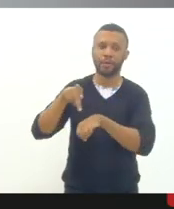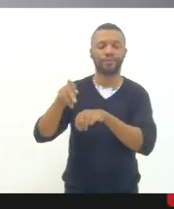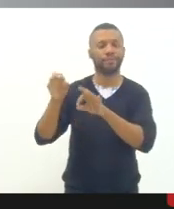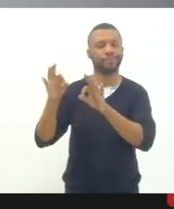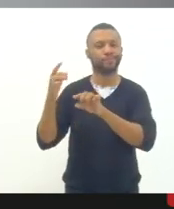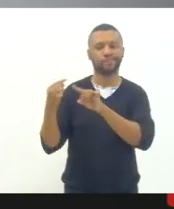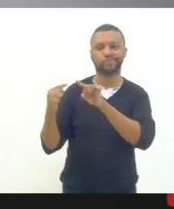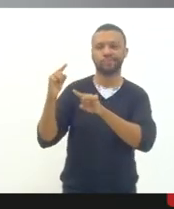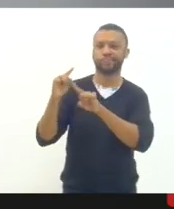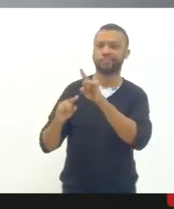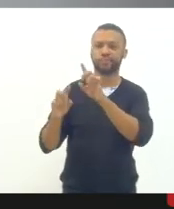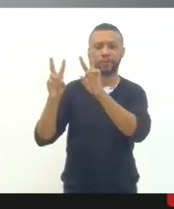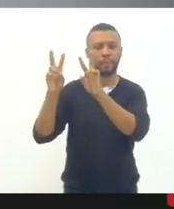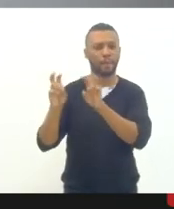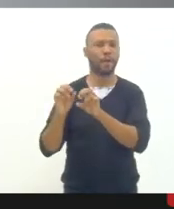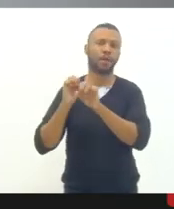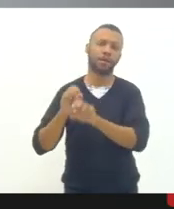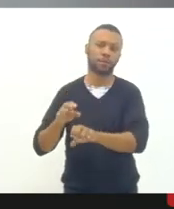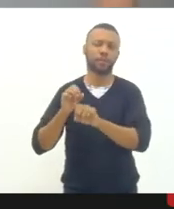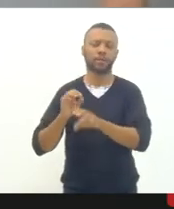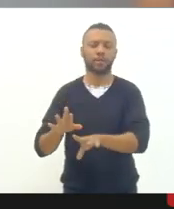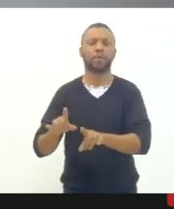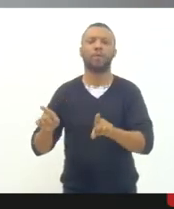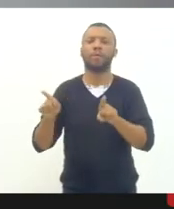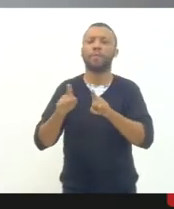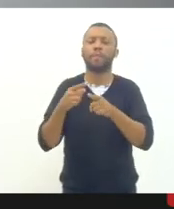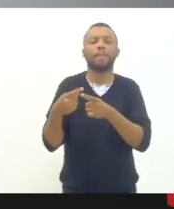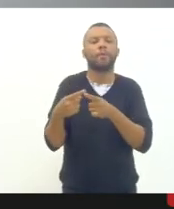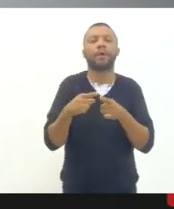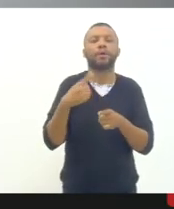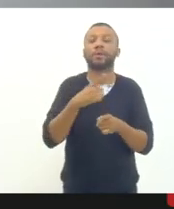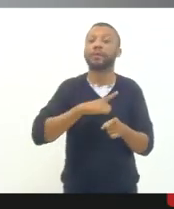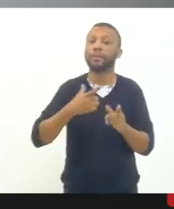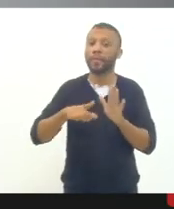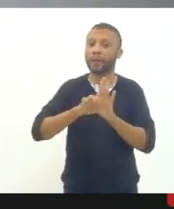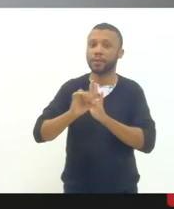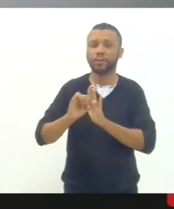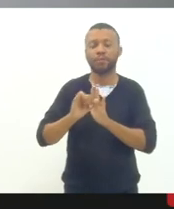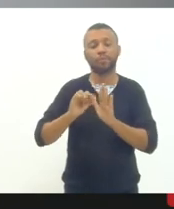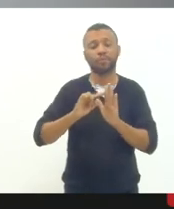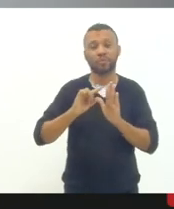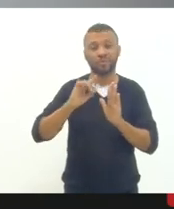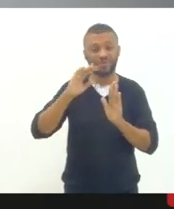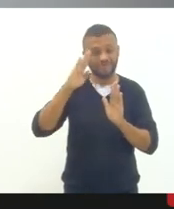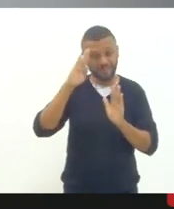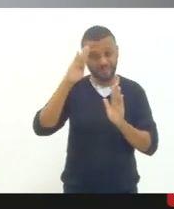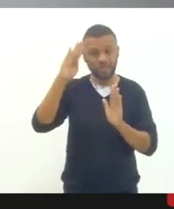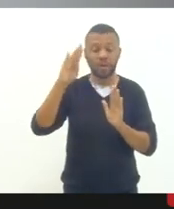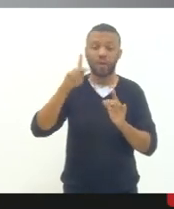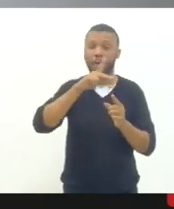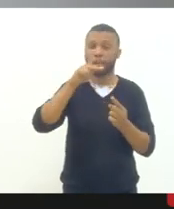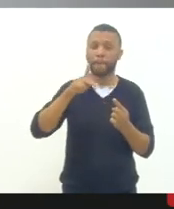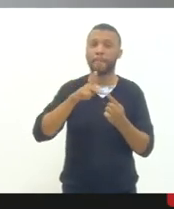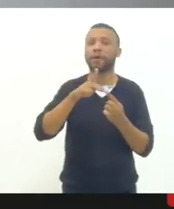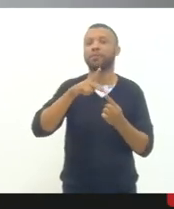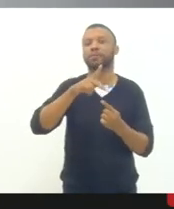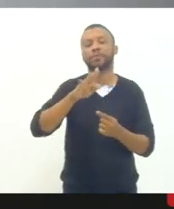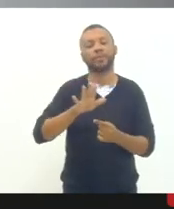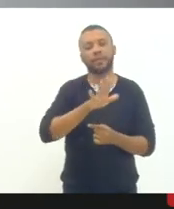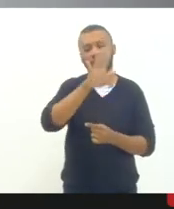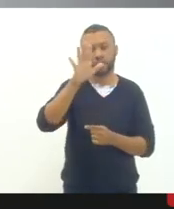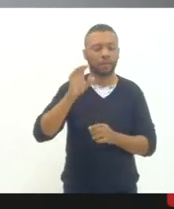em termos educacionais e isso é porque a gente tem uma legislação muito robusta muito graças ao plano nacional de educação